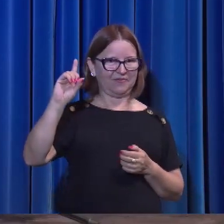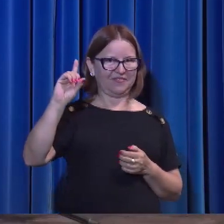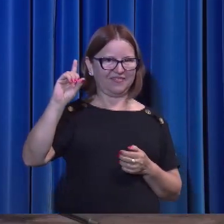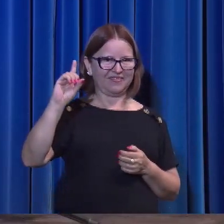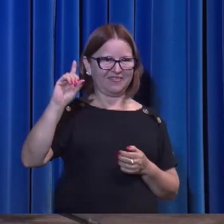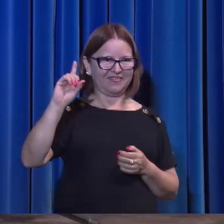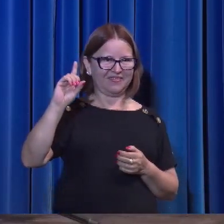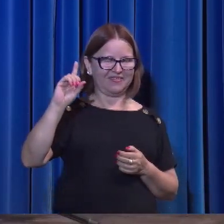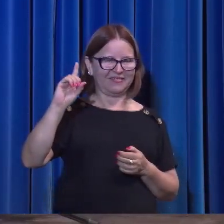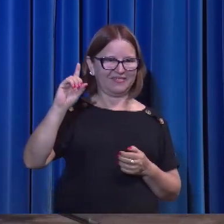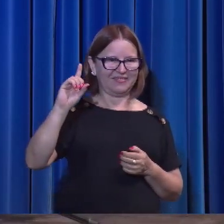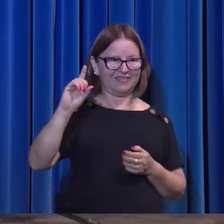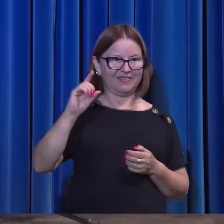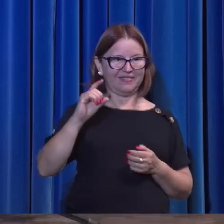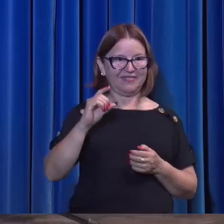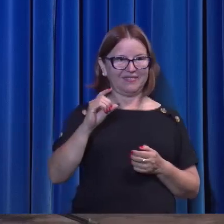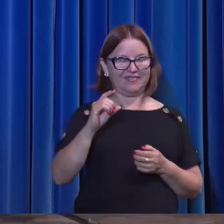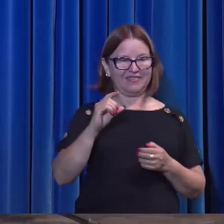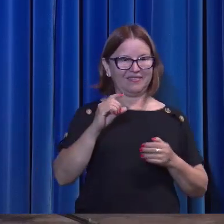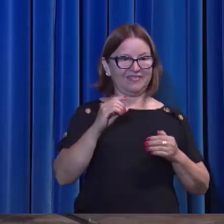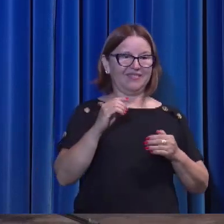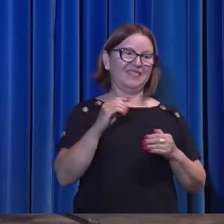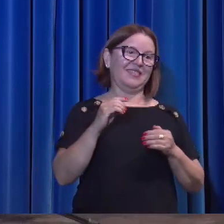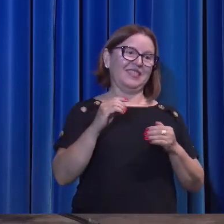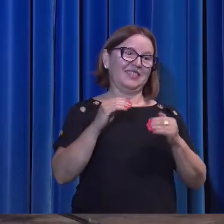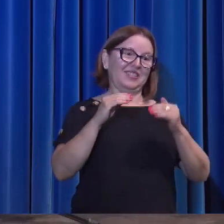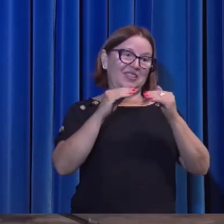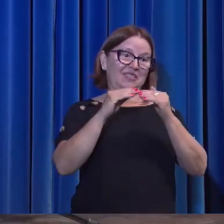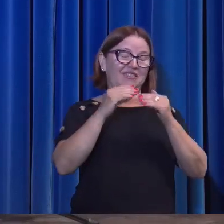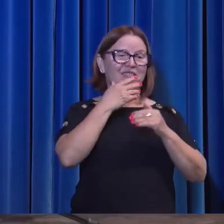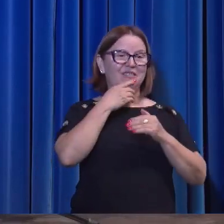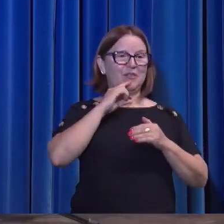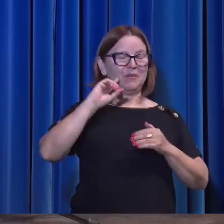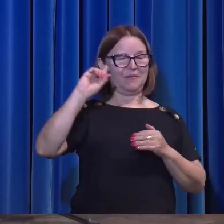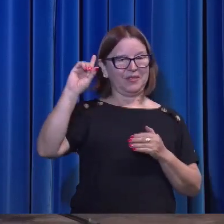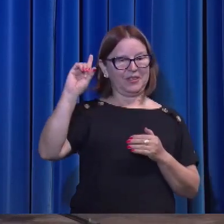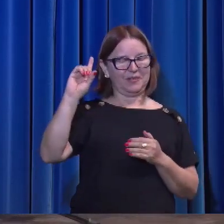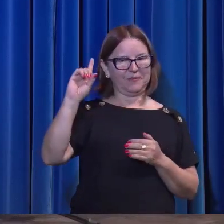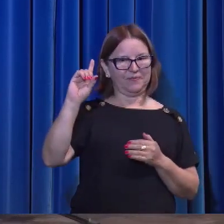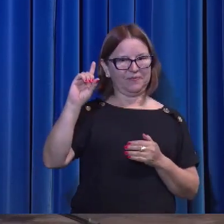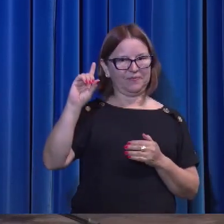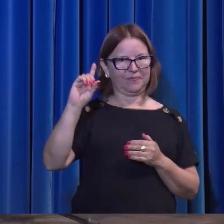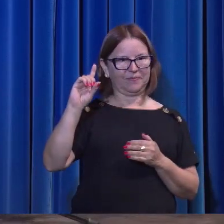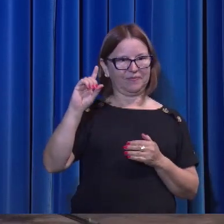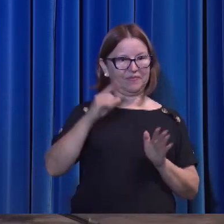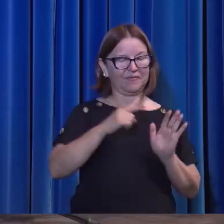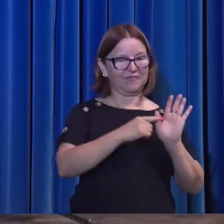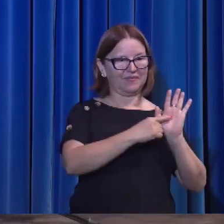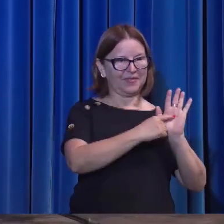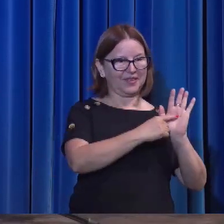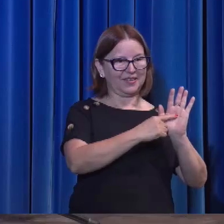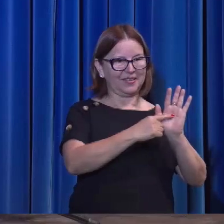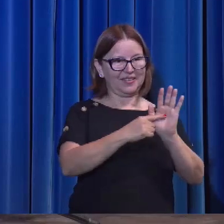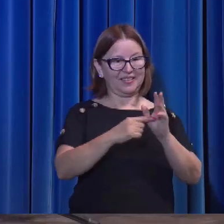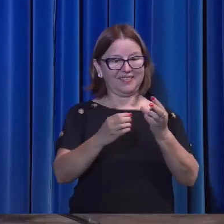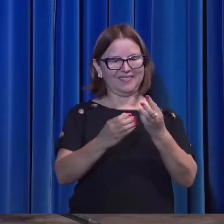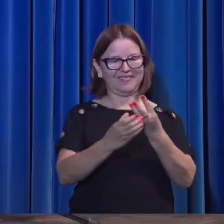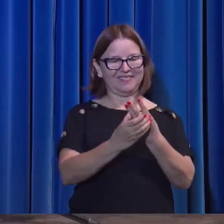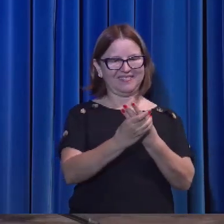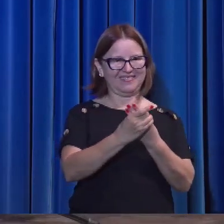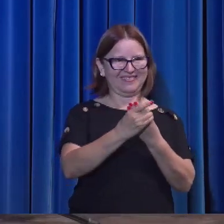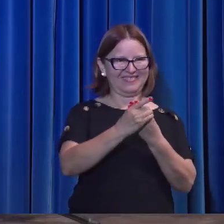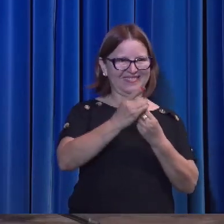co-igual com o Pai. E nós vemos aqui a manifestação da trindade.